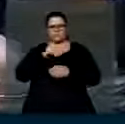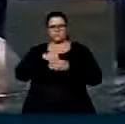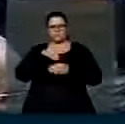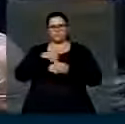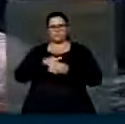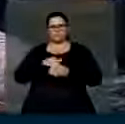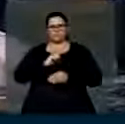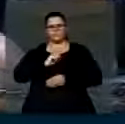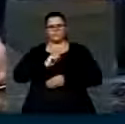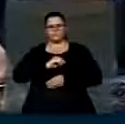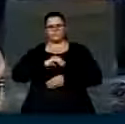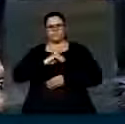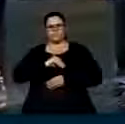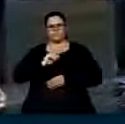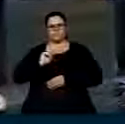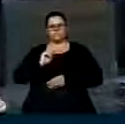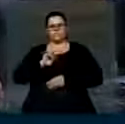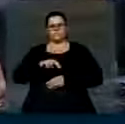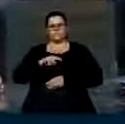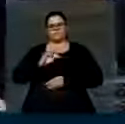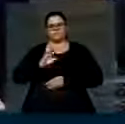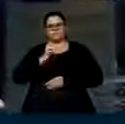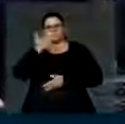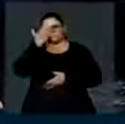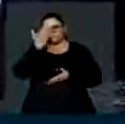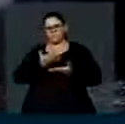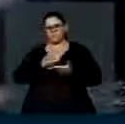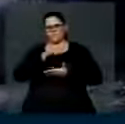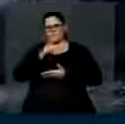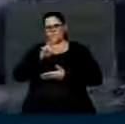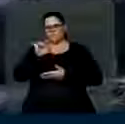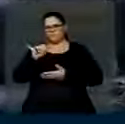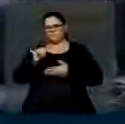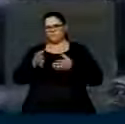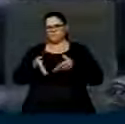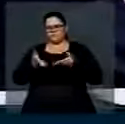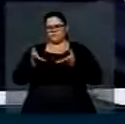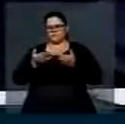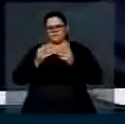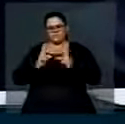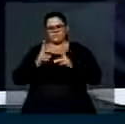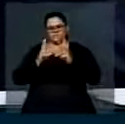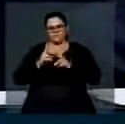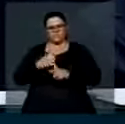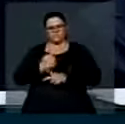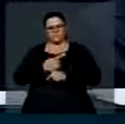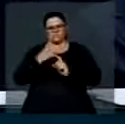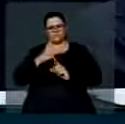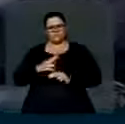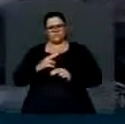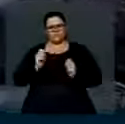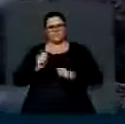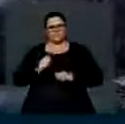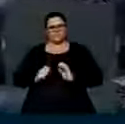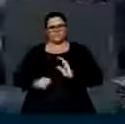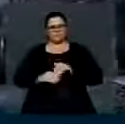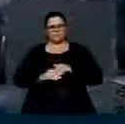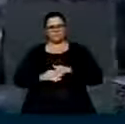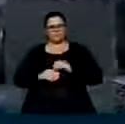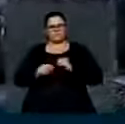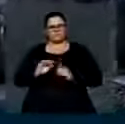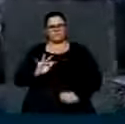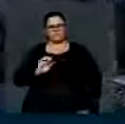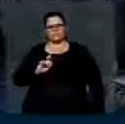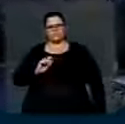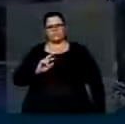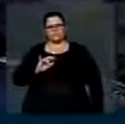e endemias, confiando que vossa excelência vai conduzir, como sempre para que nós possamos votar e fazer justiça com a categoria que são mais de 400